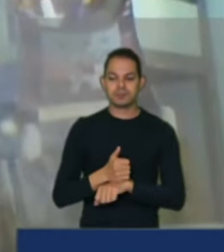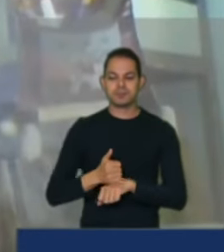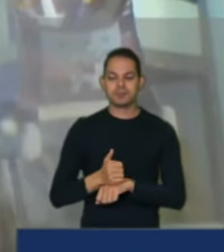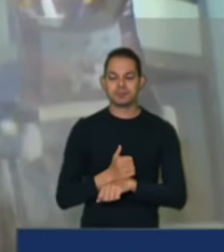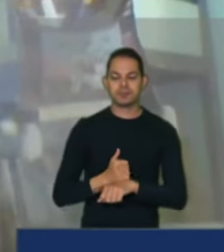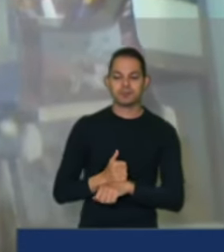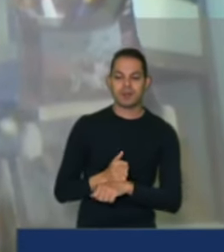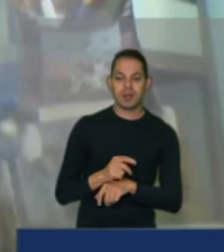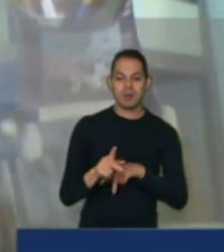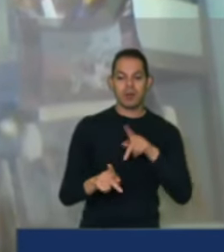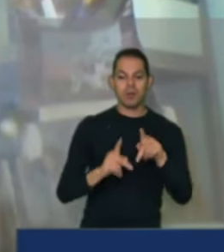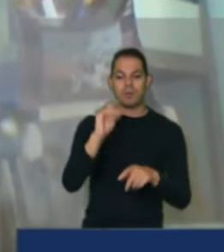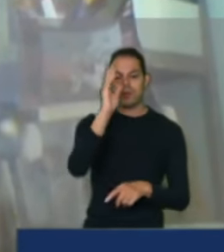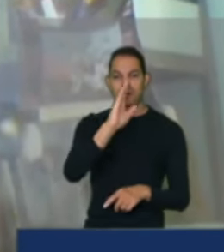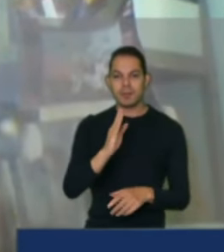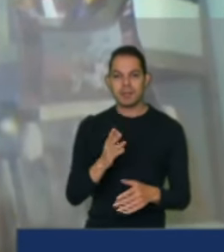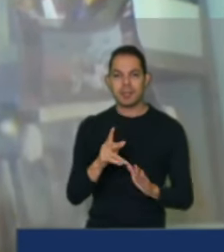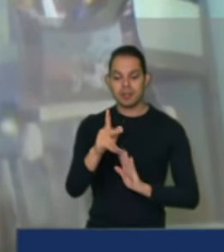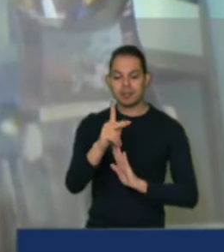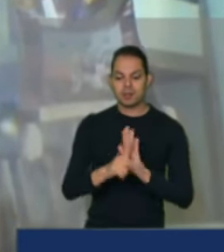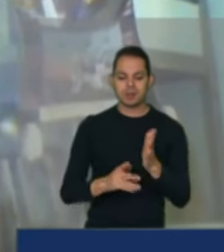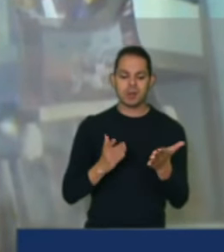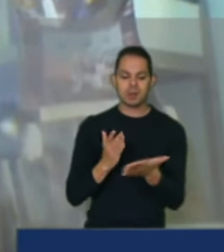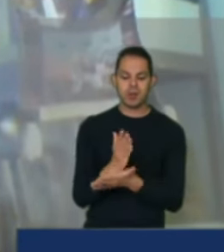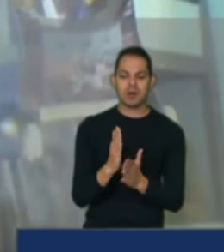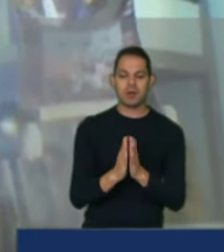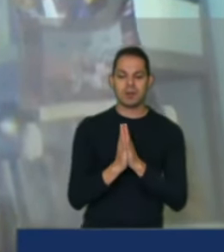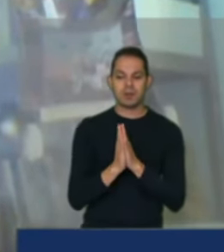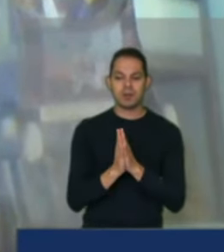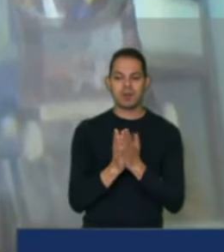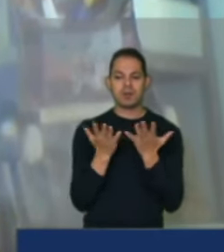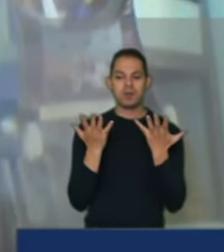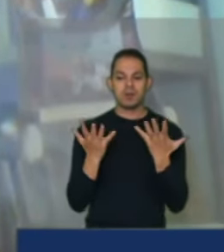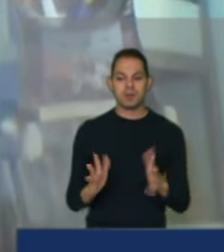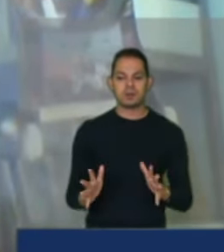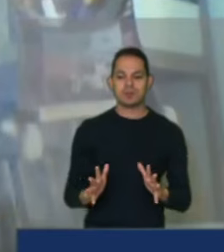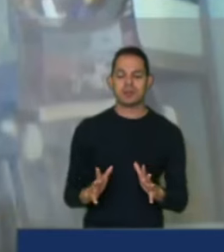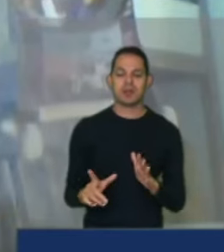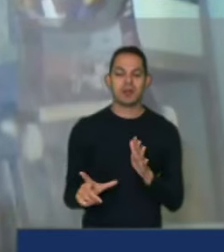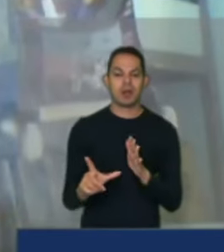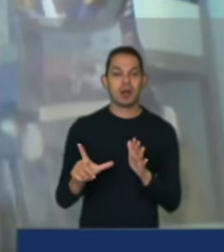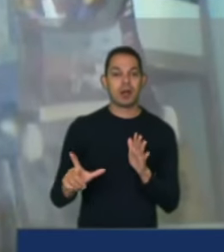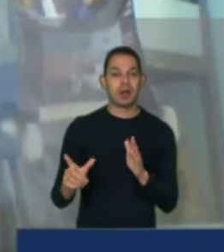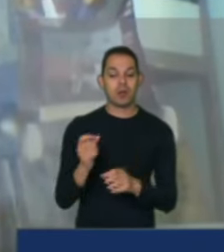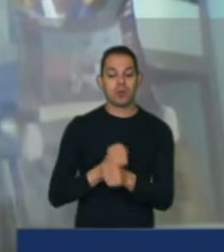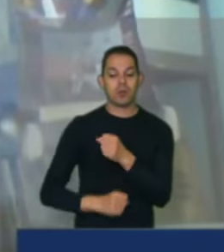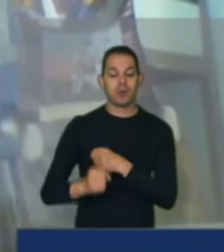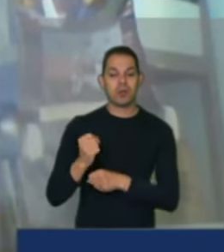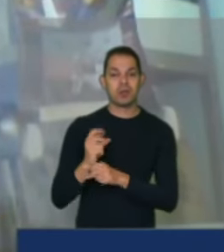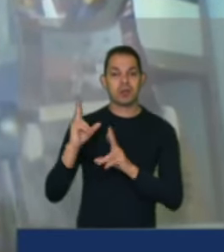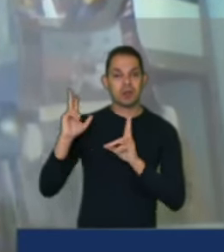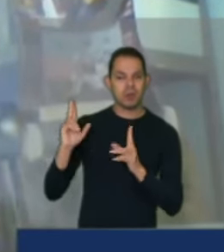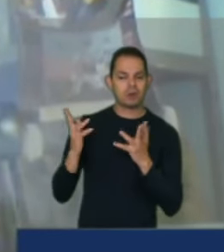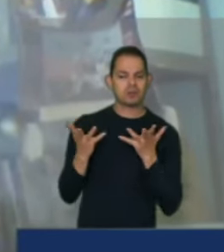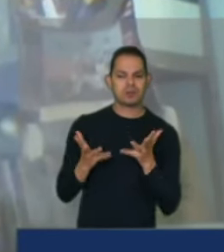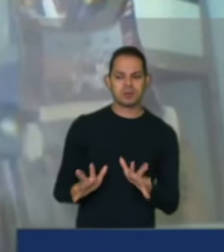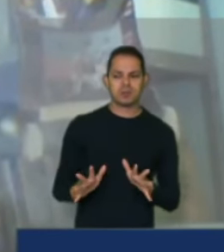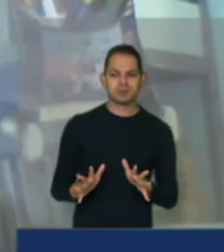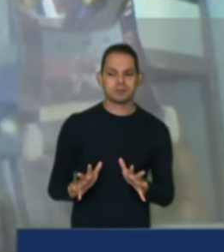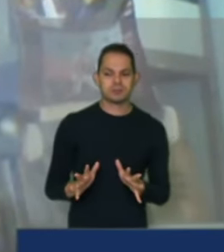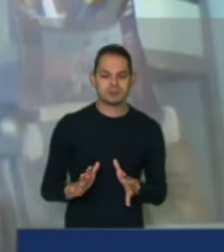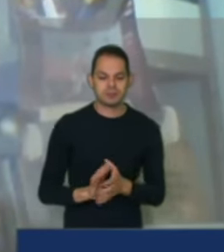Aprove esse projeto. não aceite veto como aconteceu ano passado. E quero finalizar.